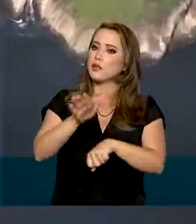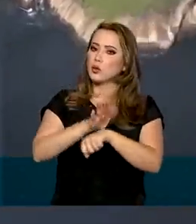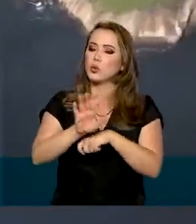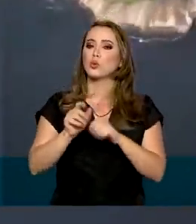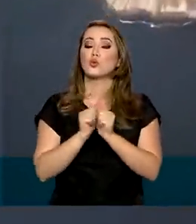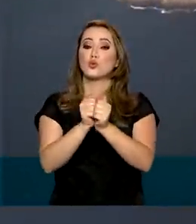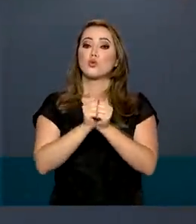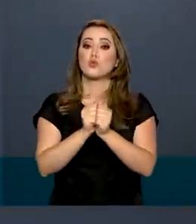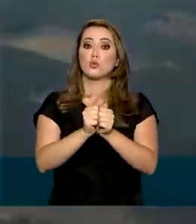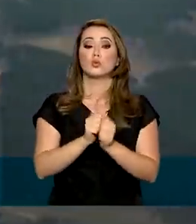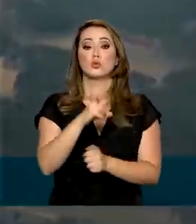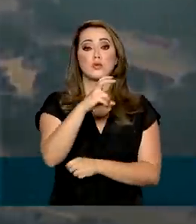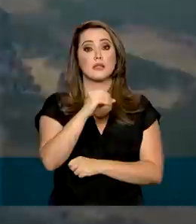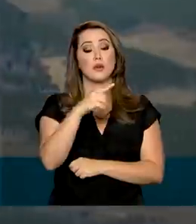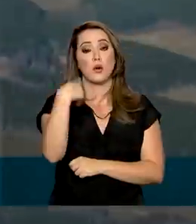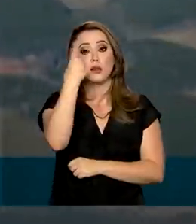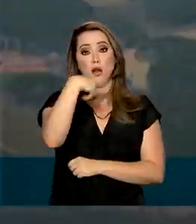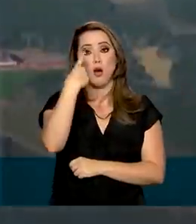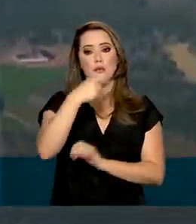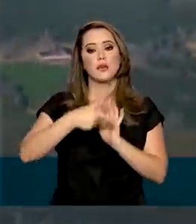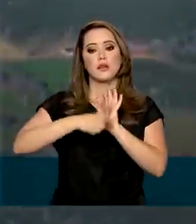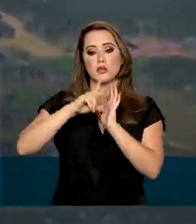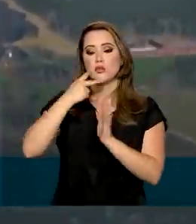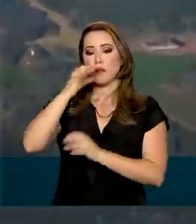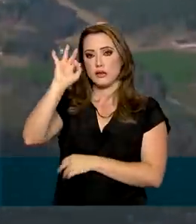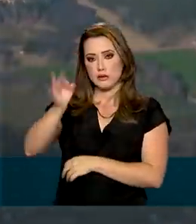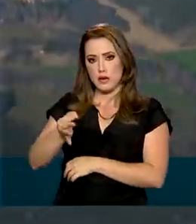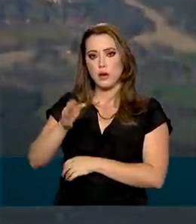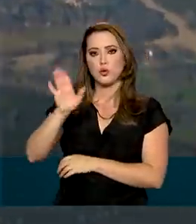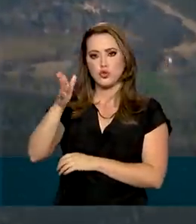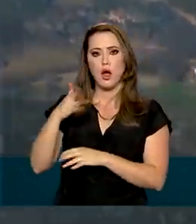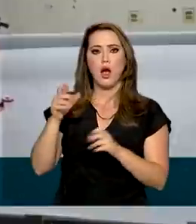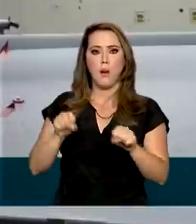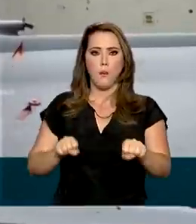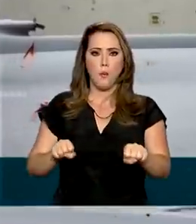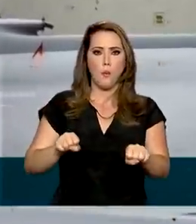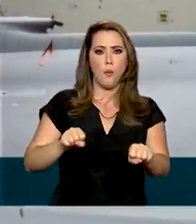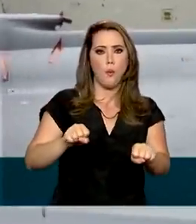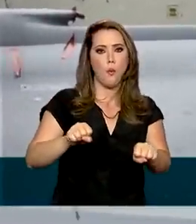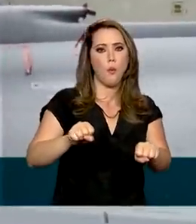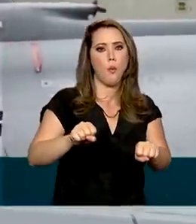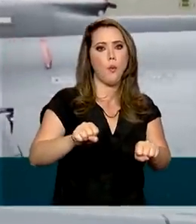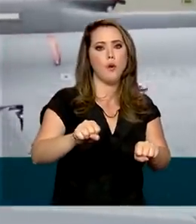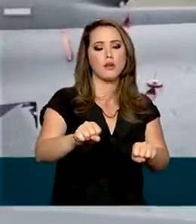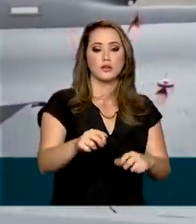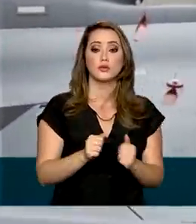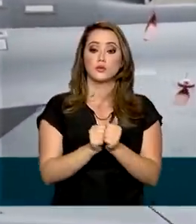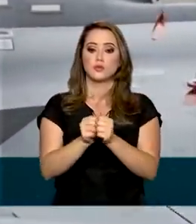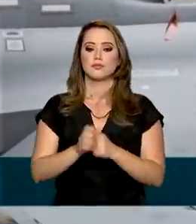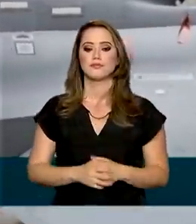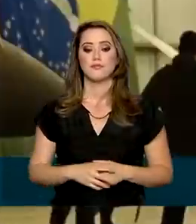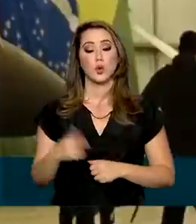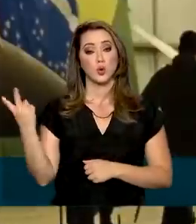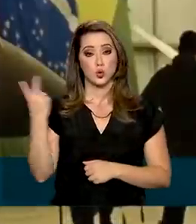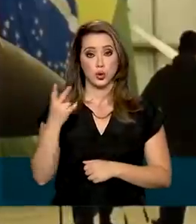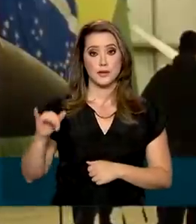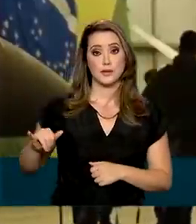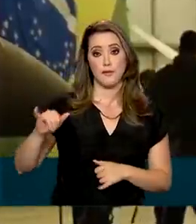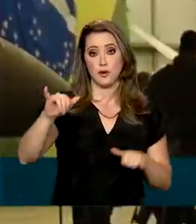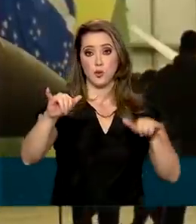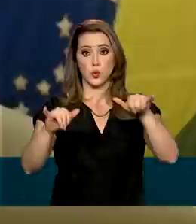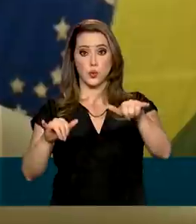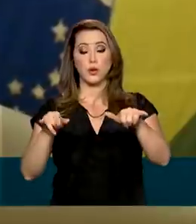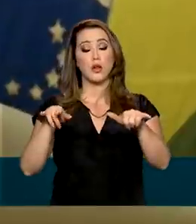longo dessas 50 horas antes de ser declarado piloto operacional no Gripen em si. Os dois caças fazem parte de uma série de